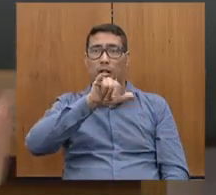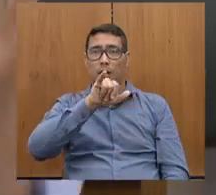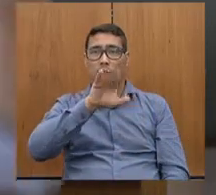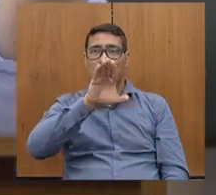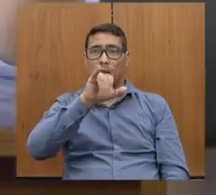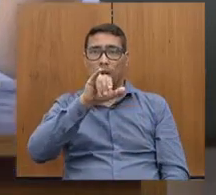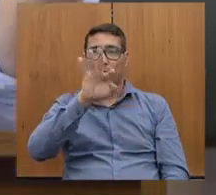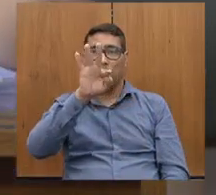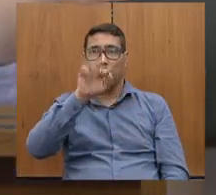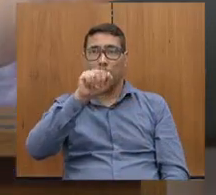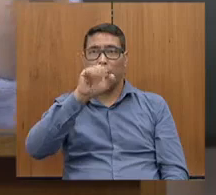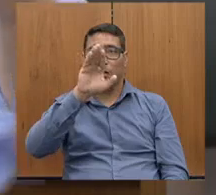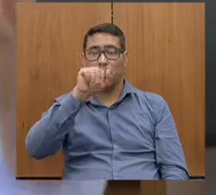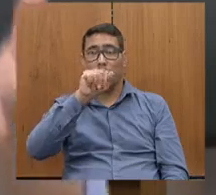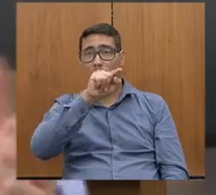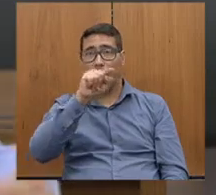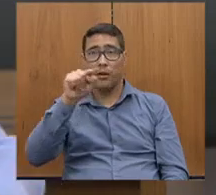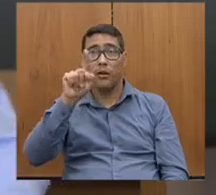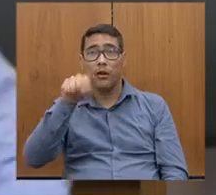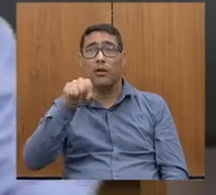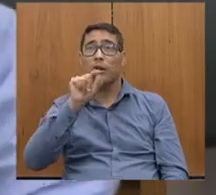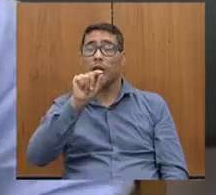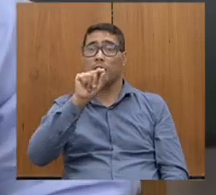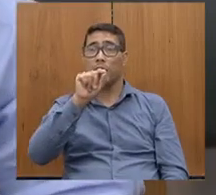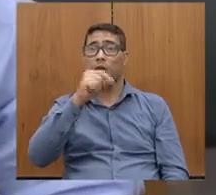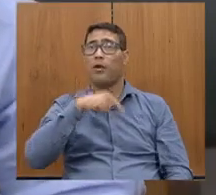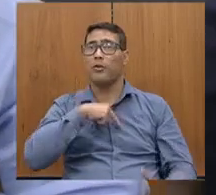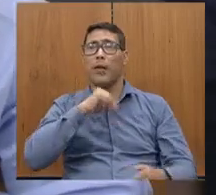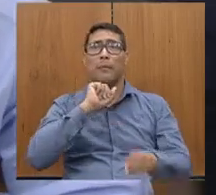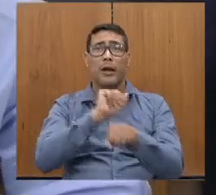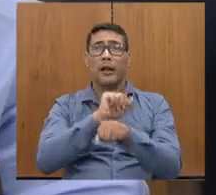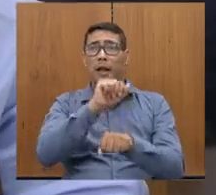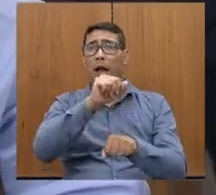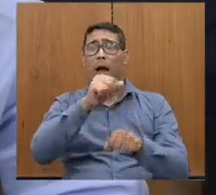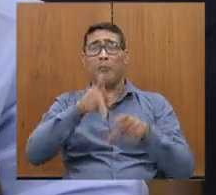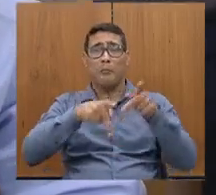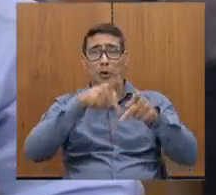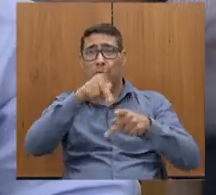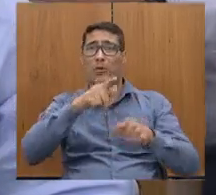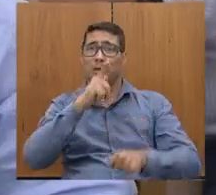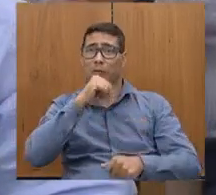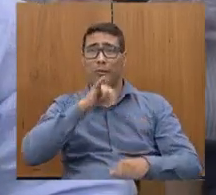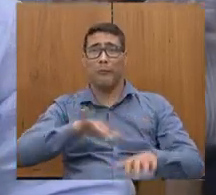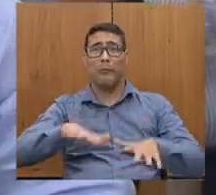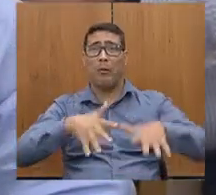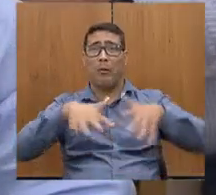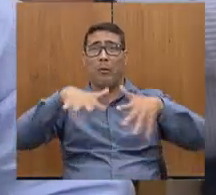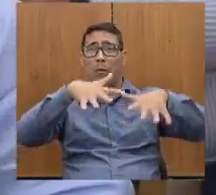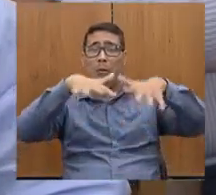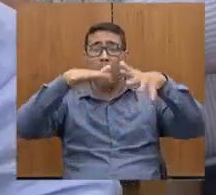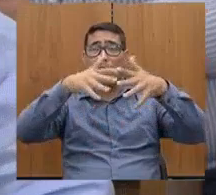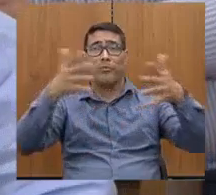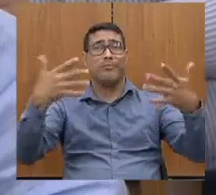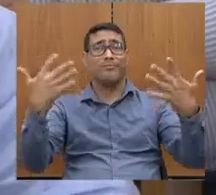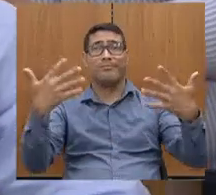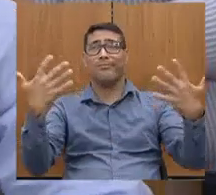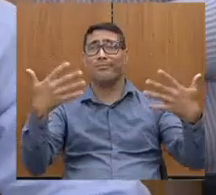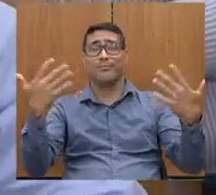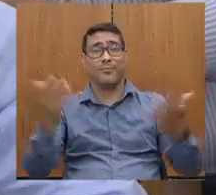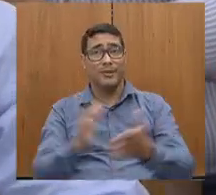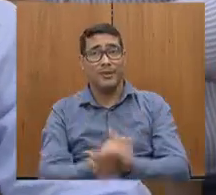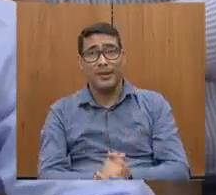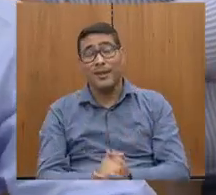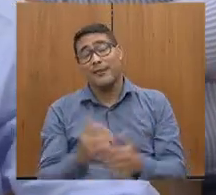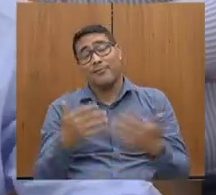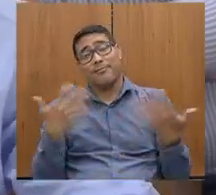por dois anos a população se afogando ali, uma enchente, não é um absurdo, mas, enfim, coisas da nossa